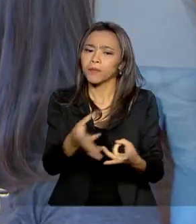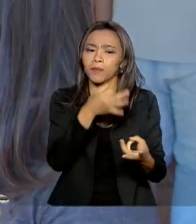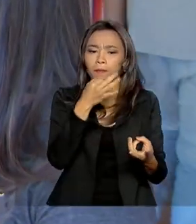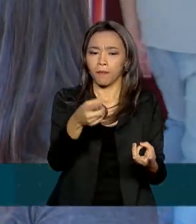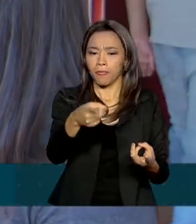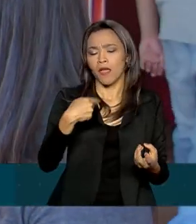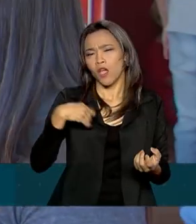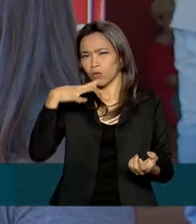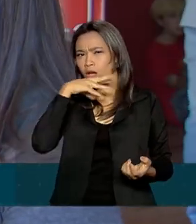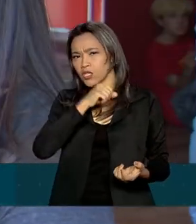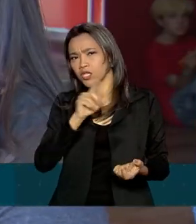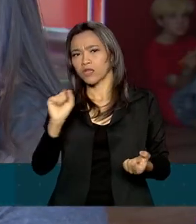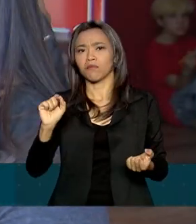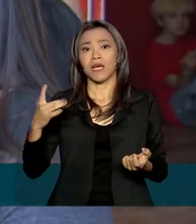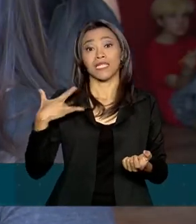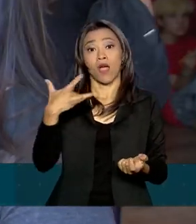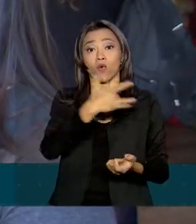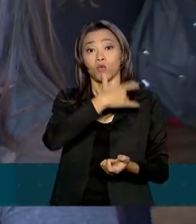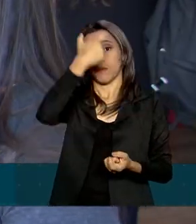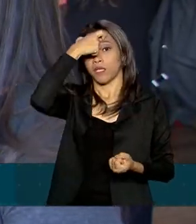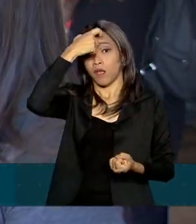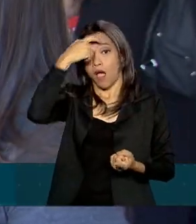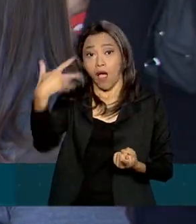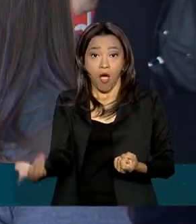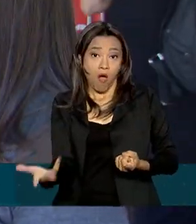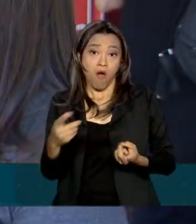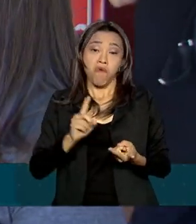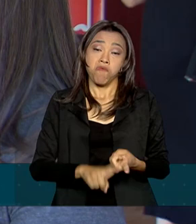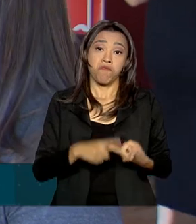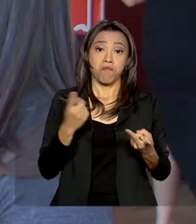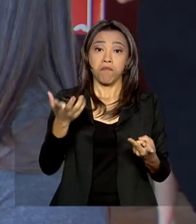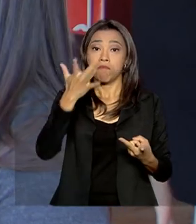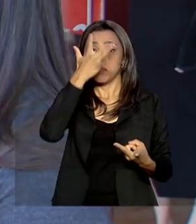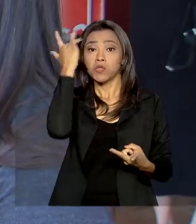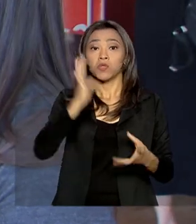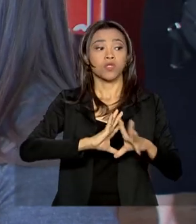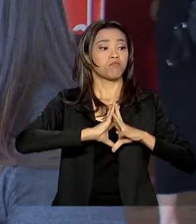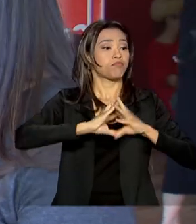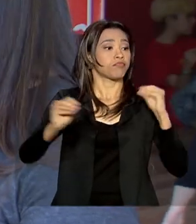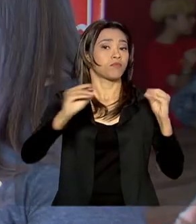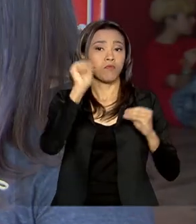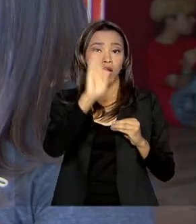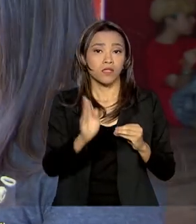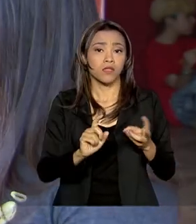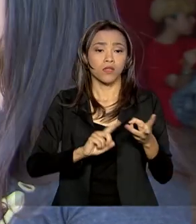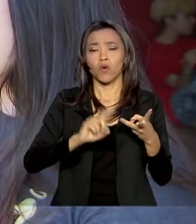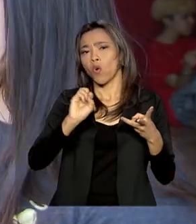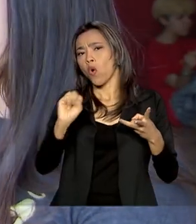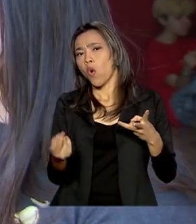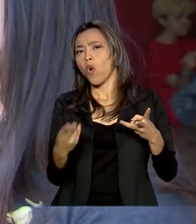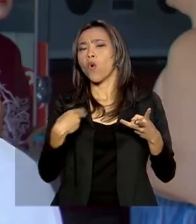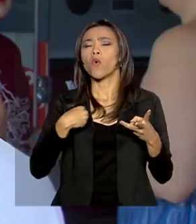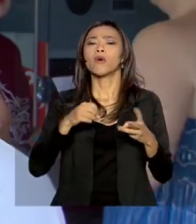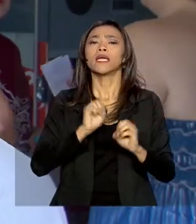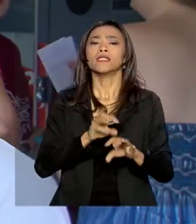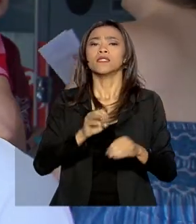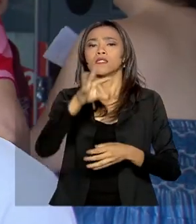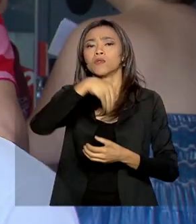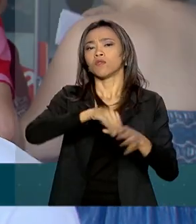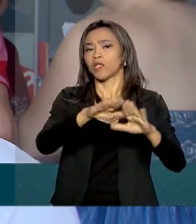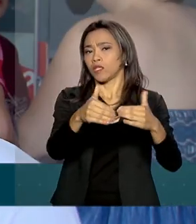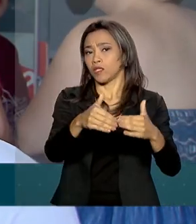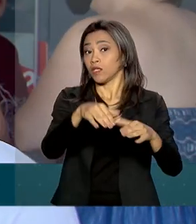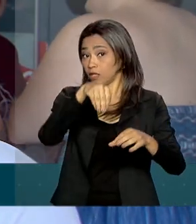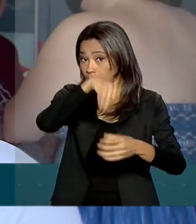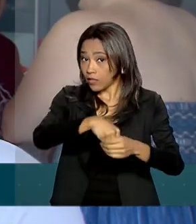apostando também em alguma coisa voltada para a saúde mental, desaparecidos no Brasil ou então educação domiciliar também. Eu acho que vai cair um